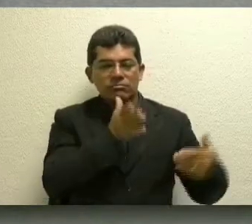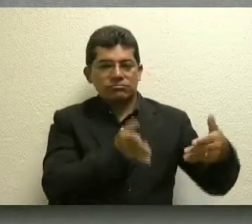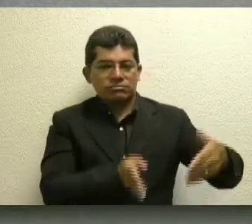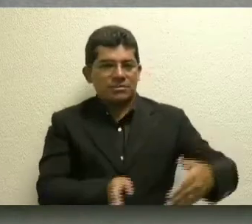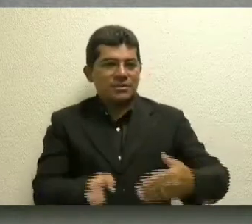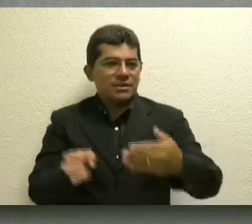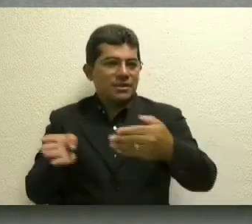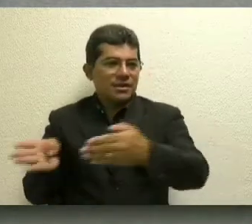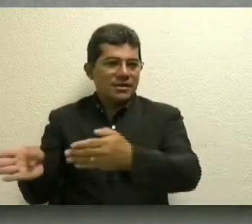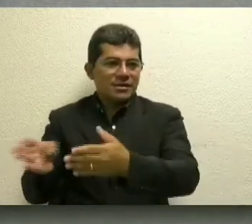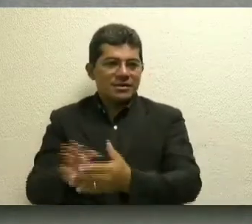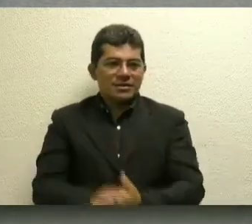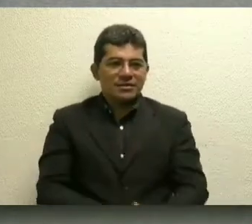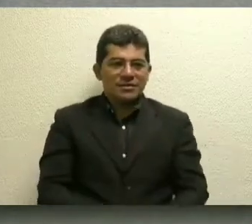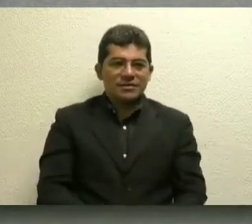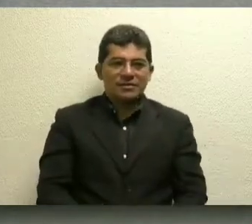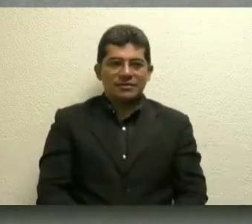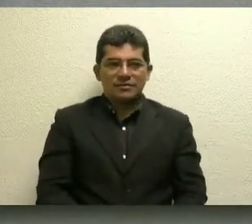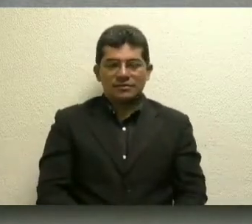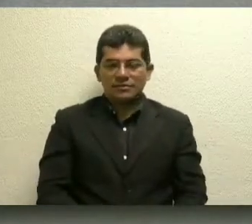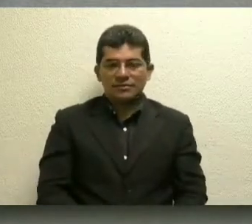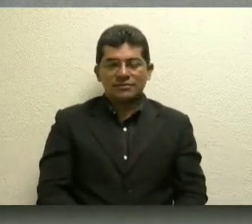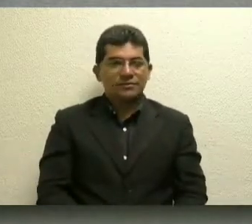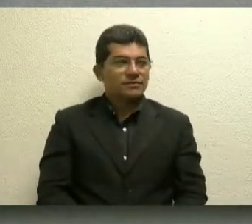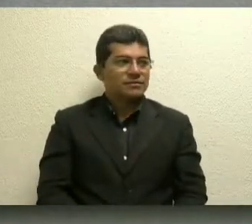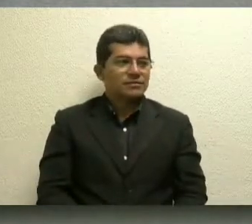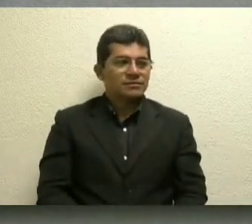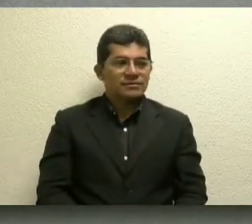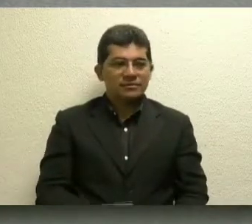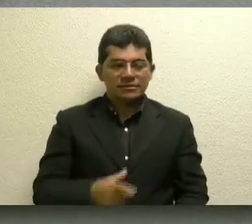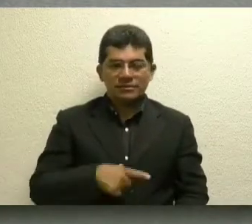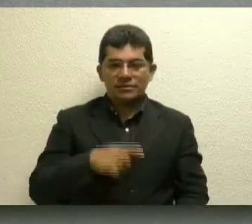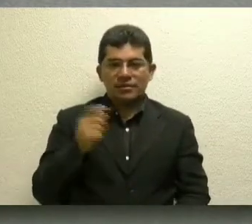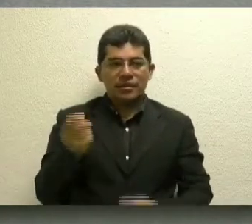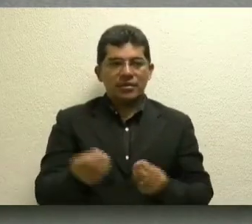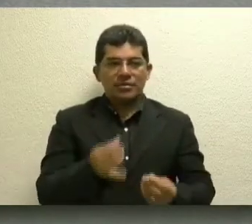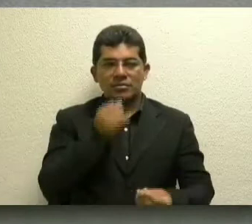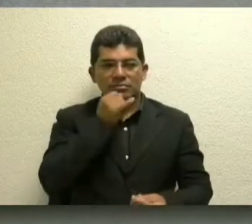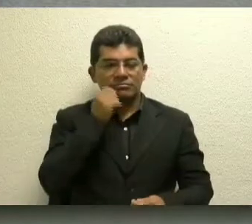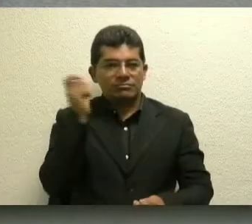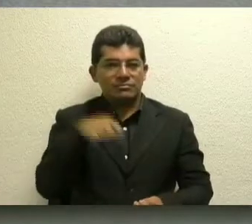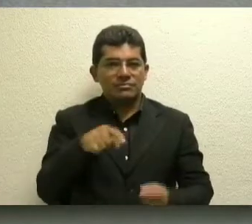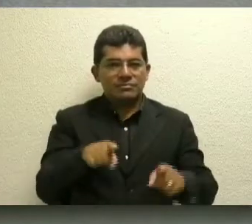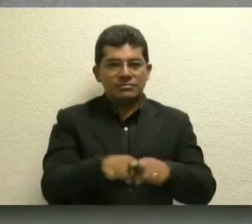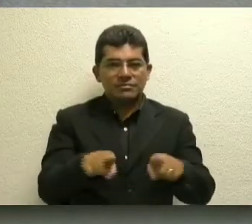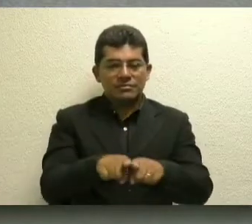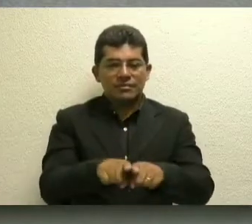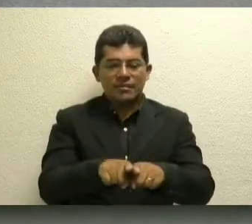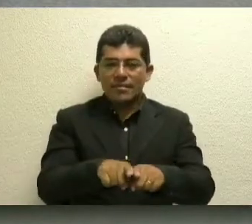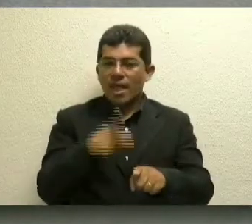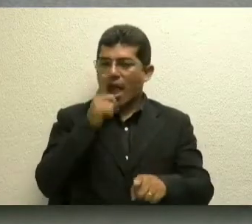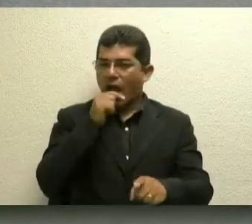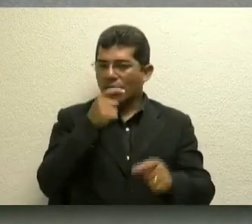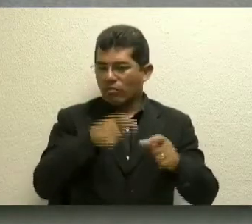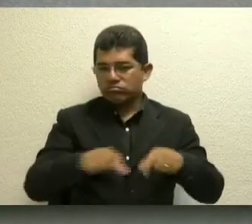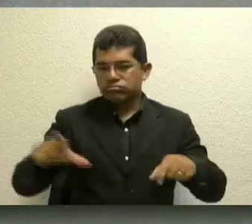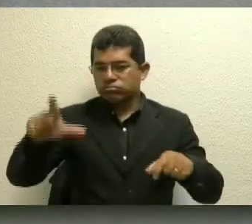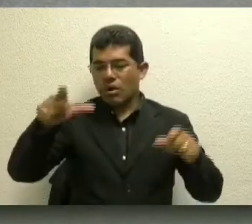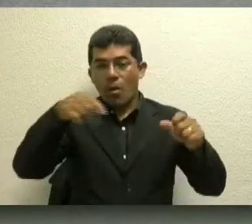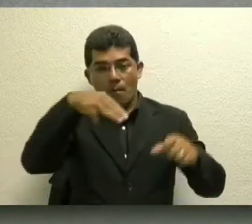minhas veias é a água do rio Amazonas. É a água do mar morto.